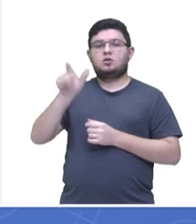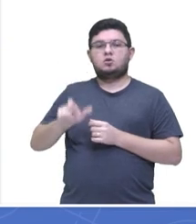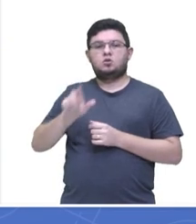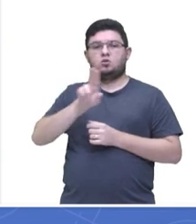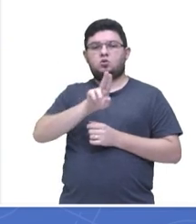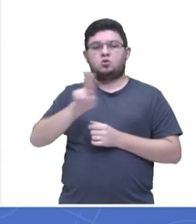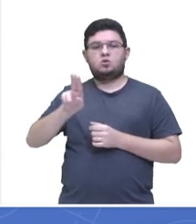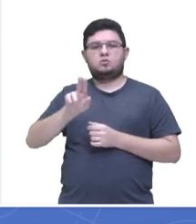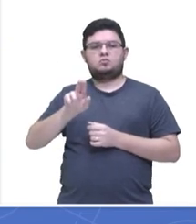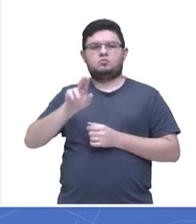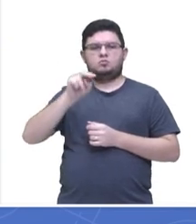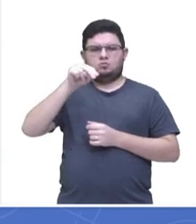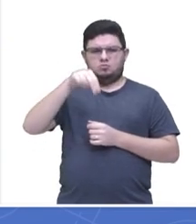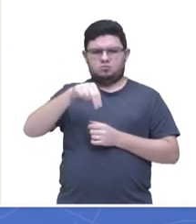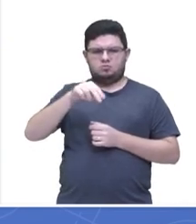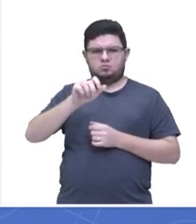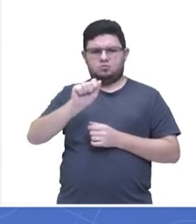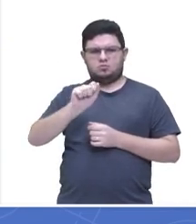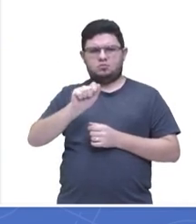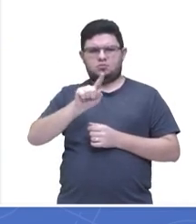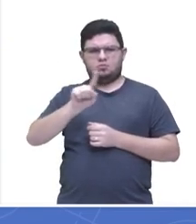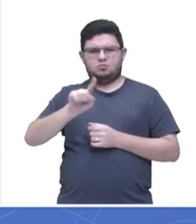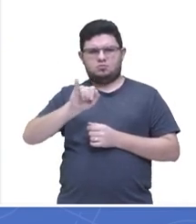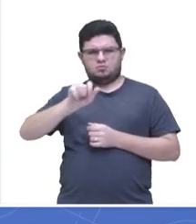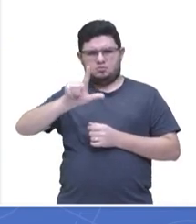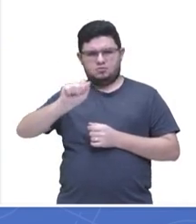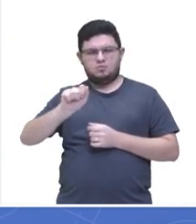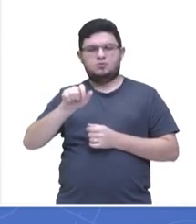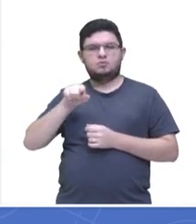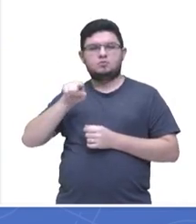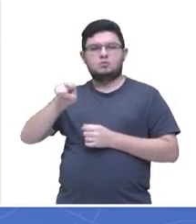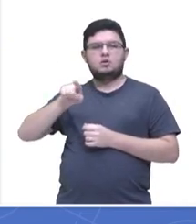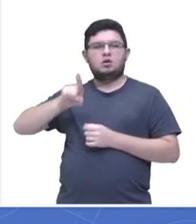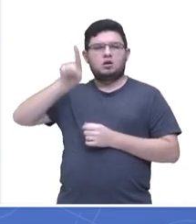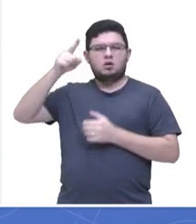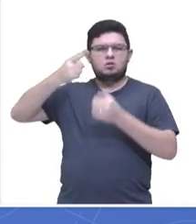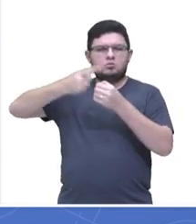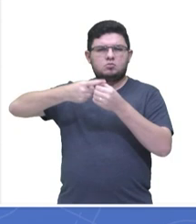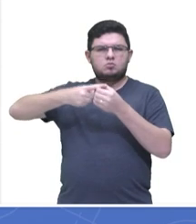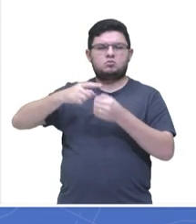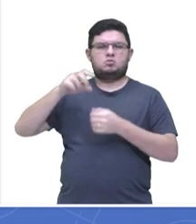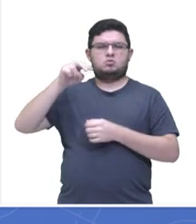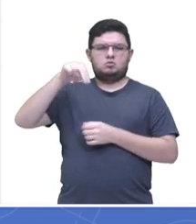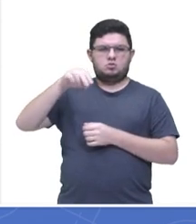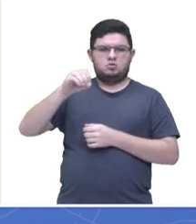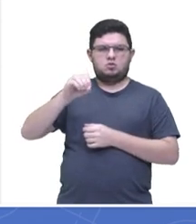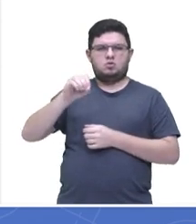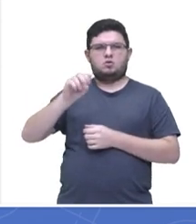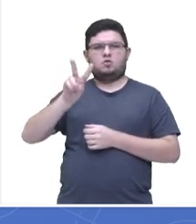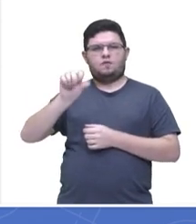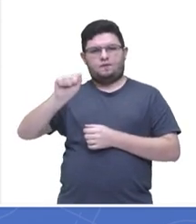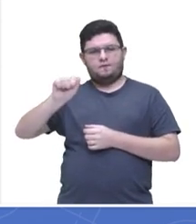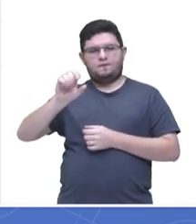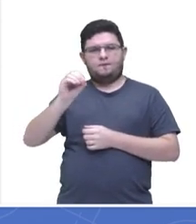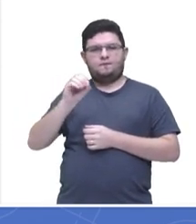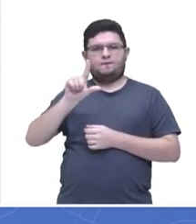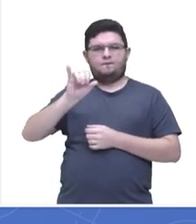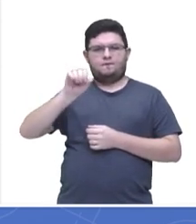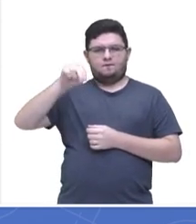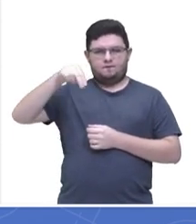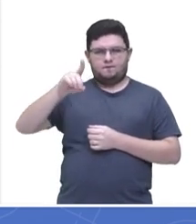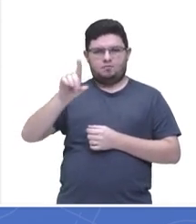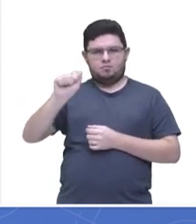Mas é da Escola Estadual José Paulo de Sá, em Nova Unida do Norte, disse que também a resposta é letra C.